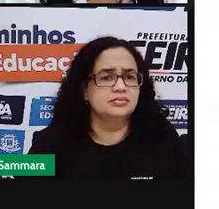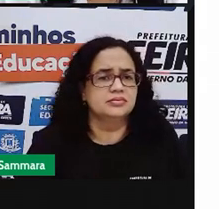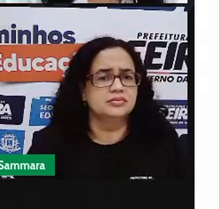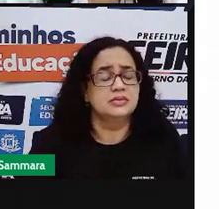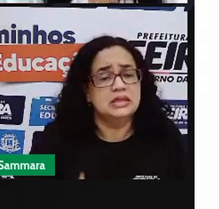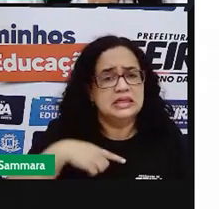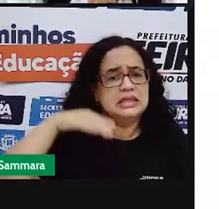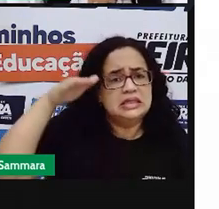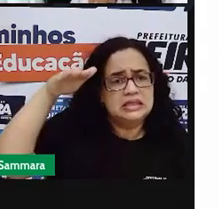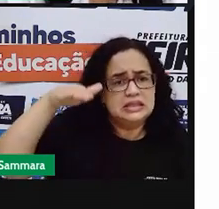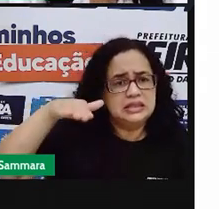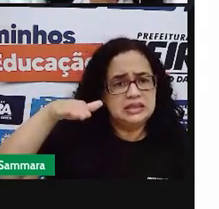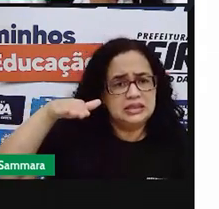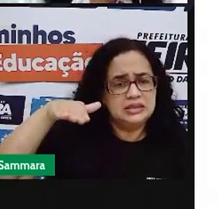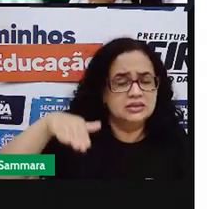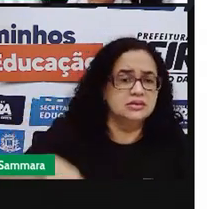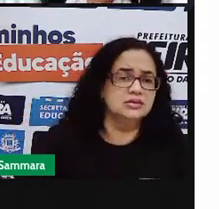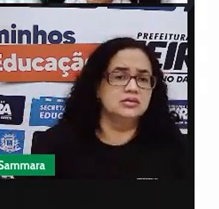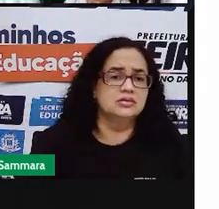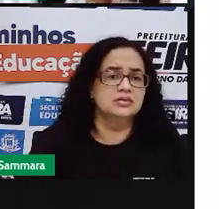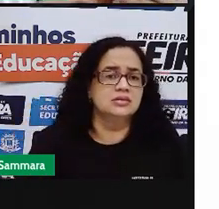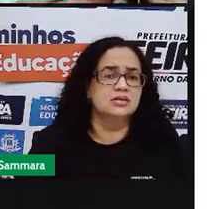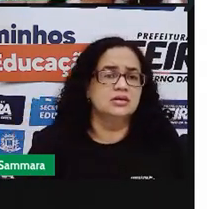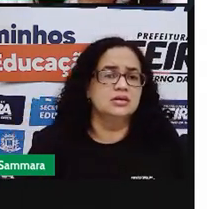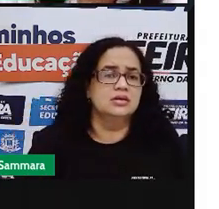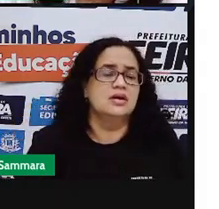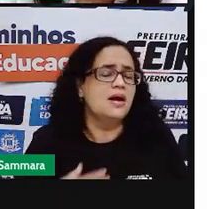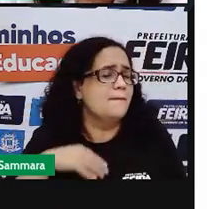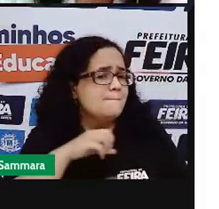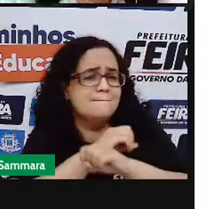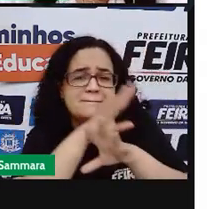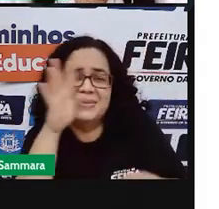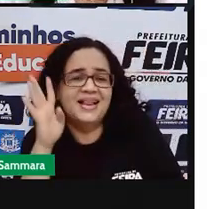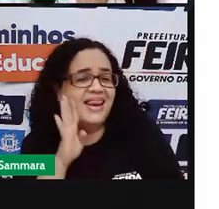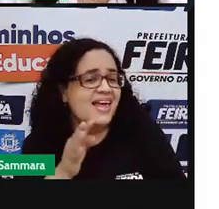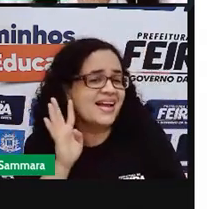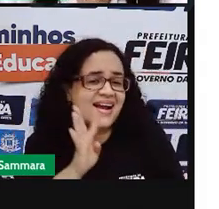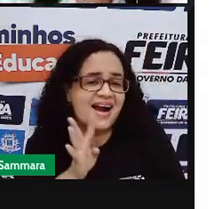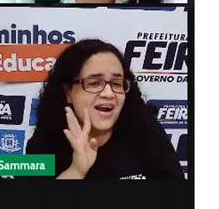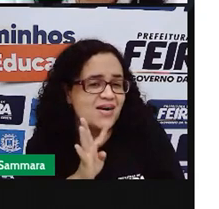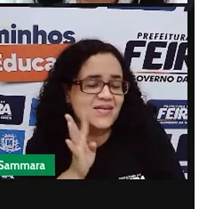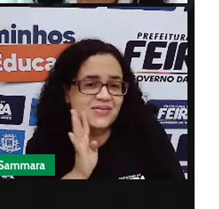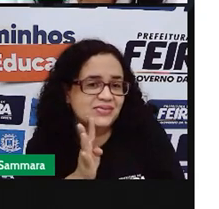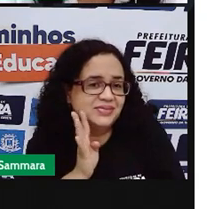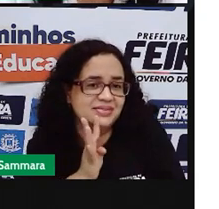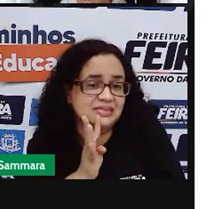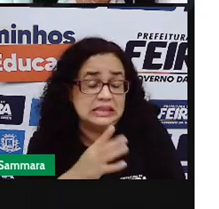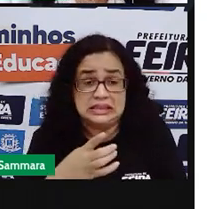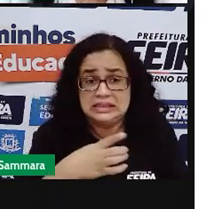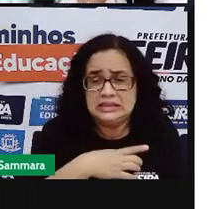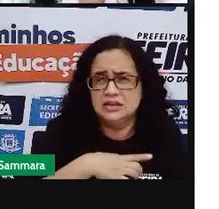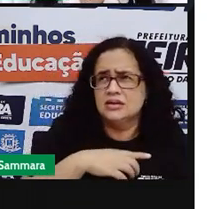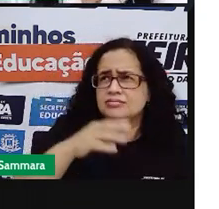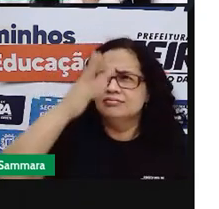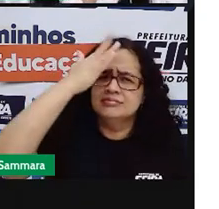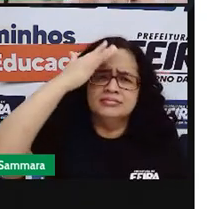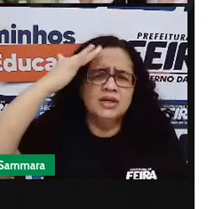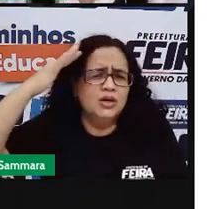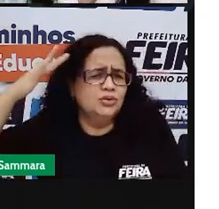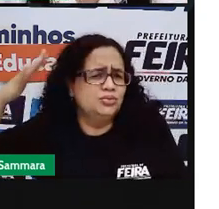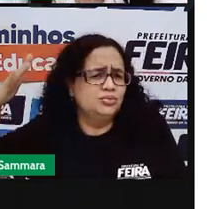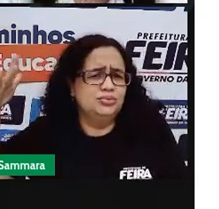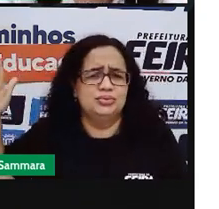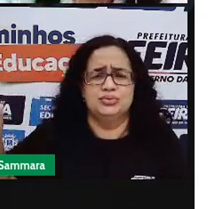criança é um ser maravilhoso e que tem uma imaginação assim,